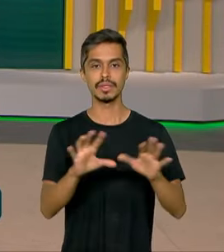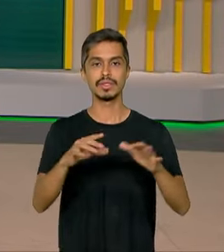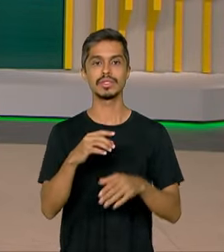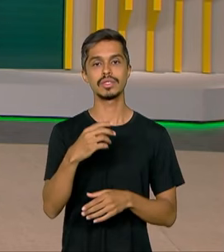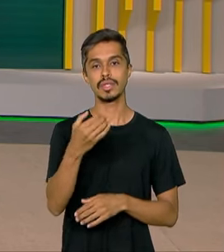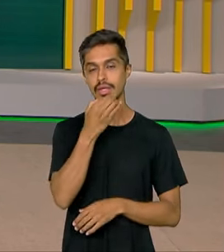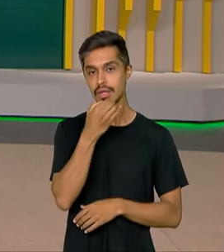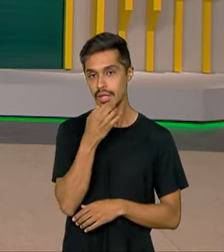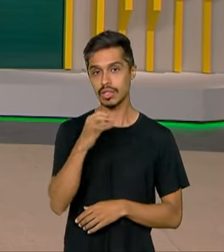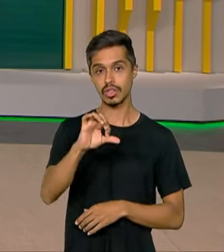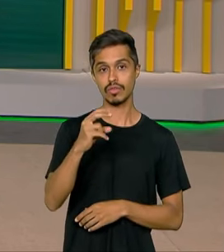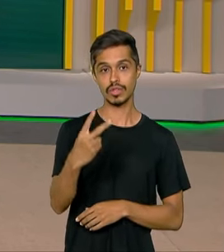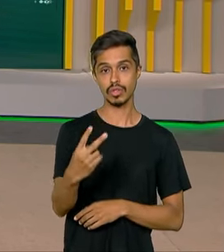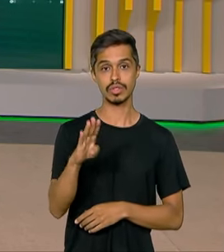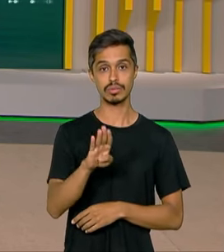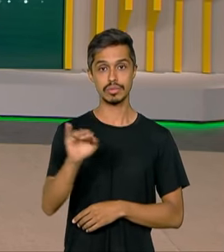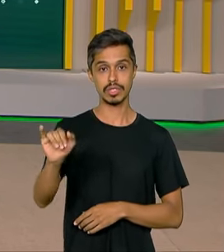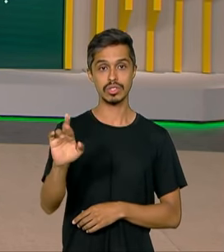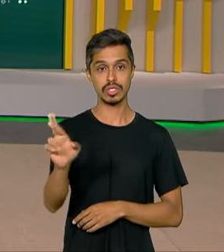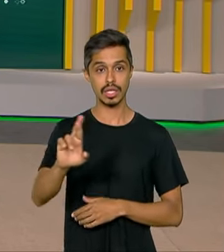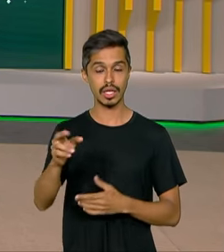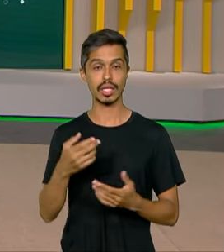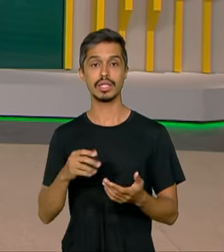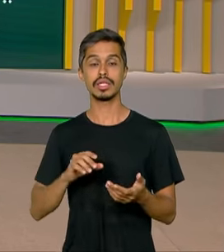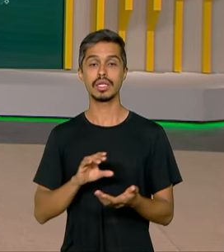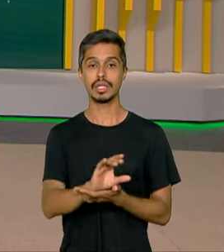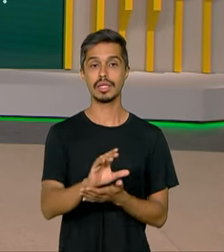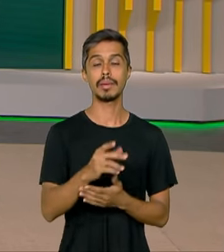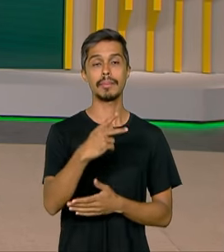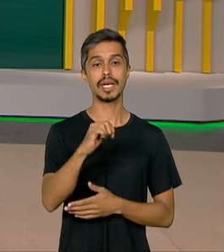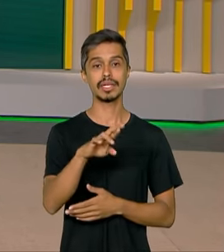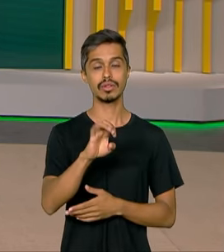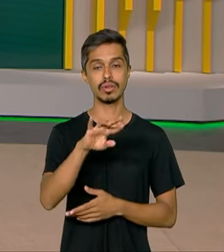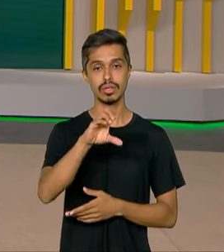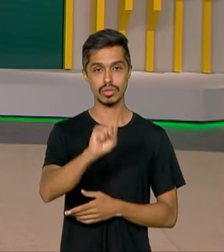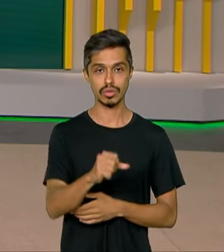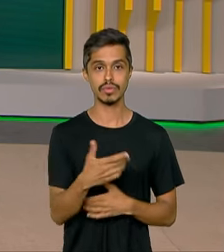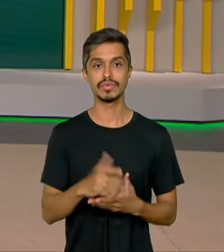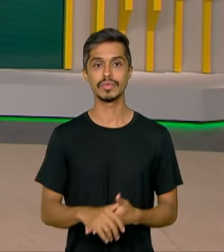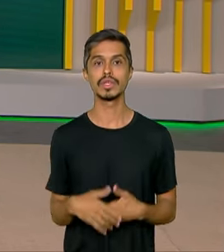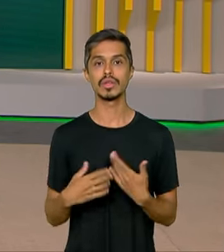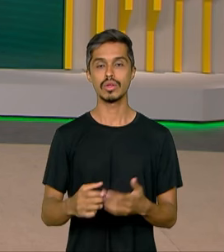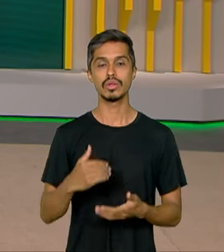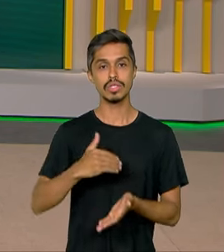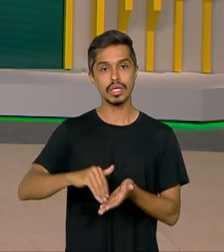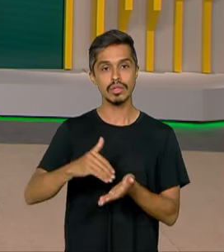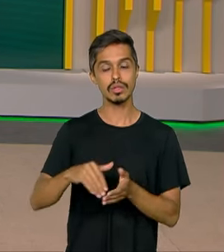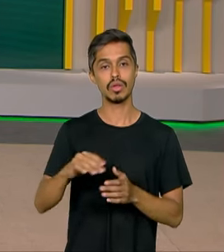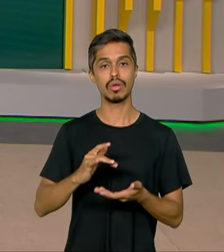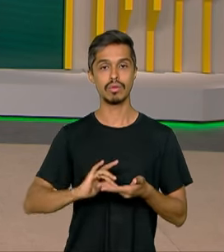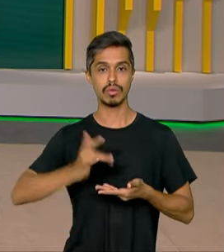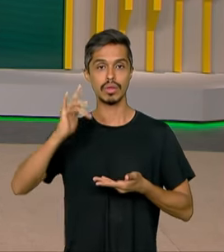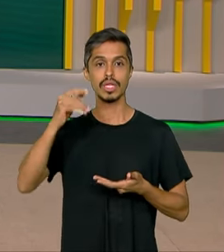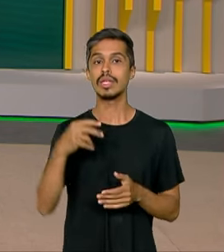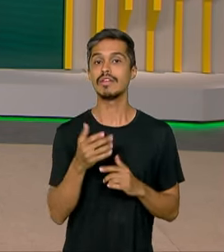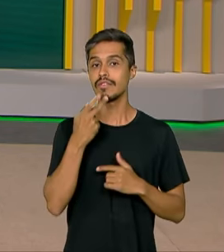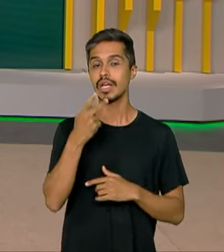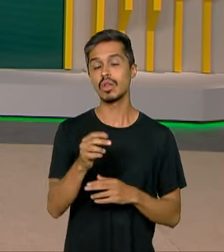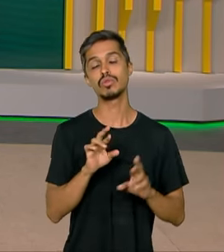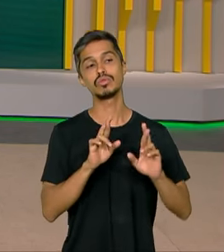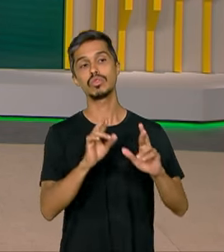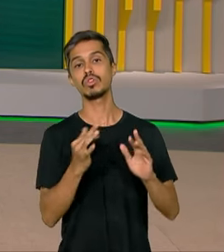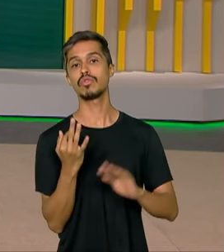dezembro, de 92 bilhões de reais em precatórios. O secretário do Tesouro Nacional falou sobre as expectativas